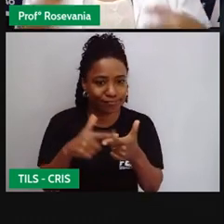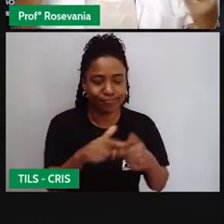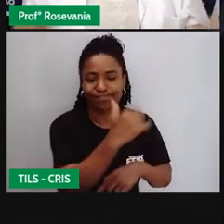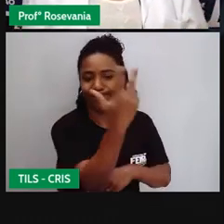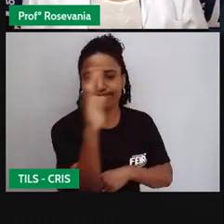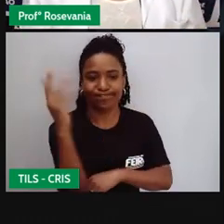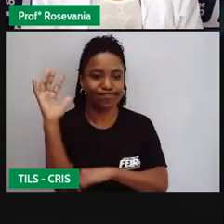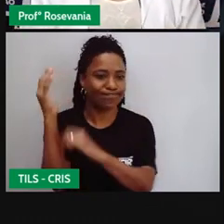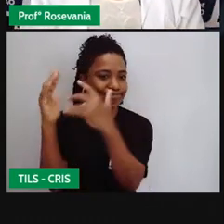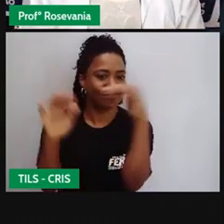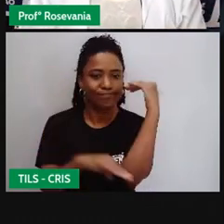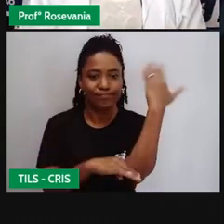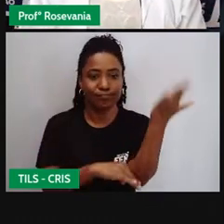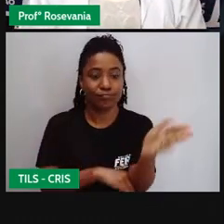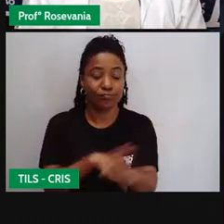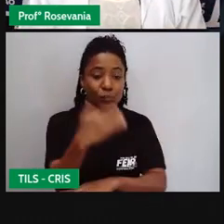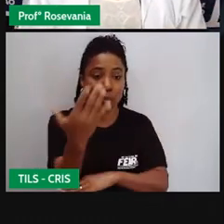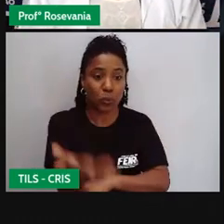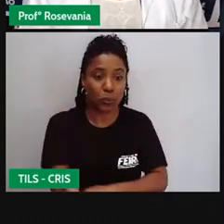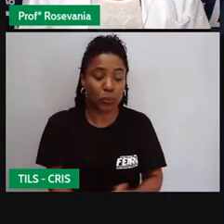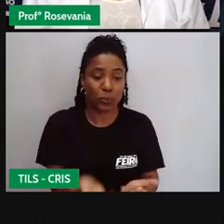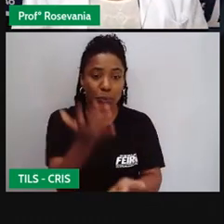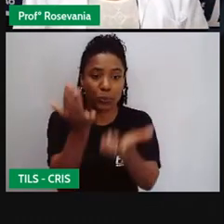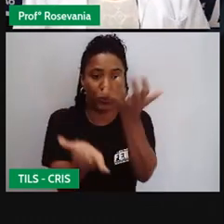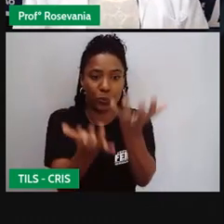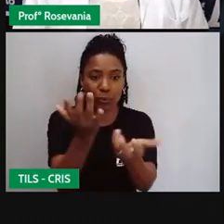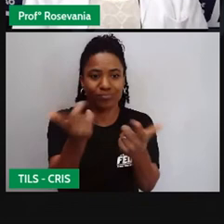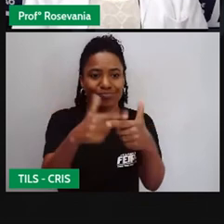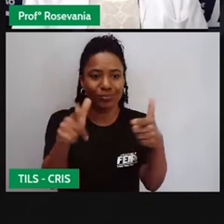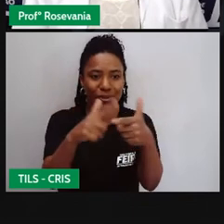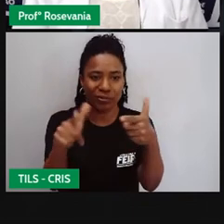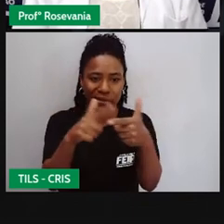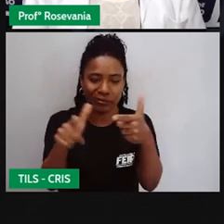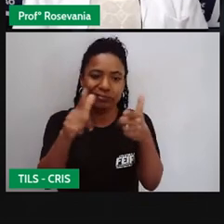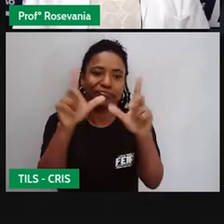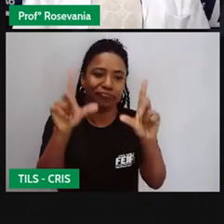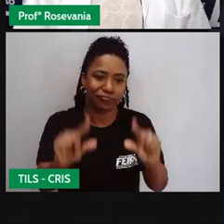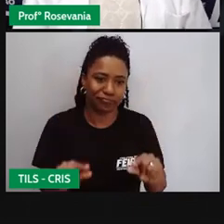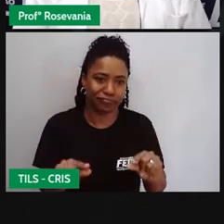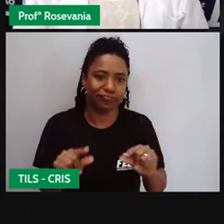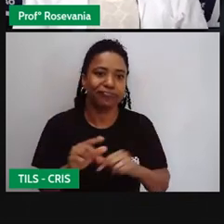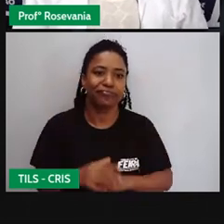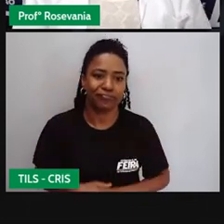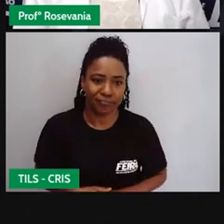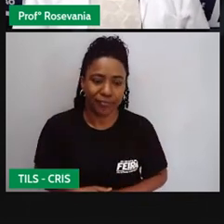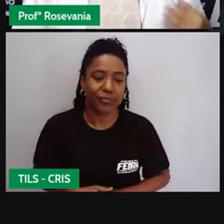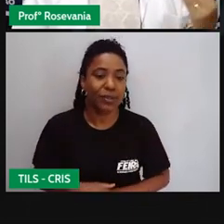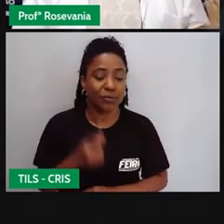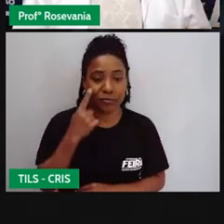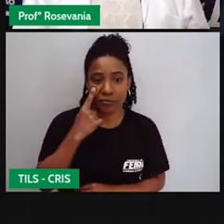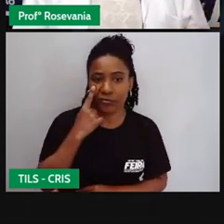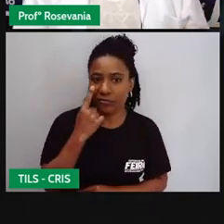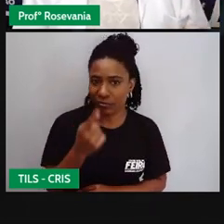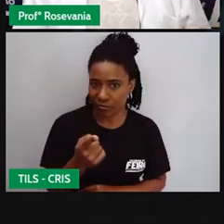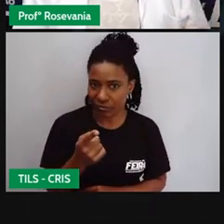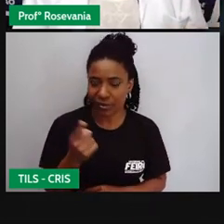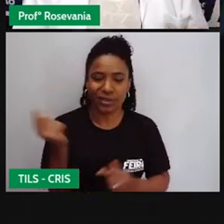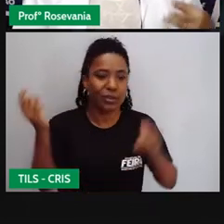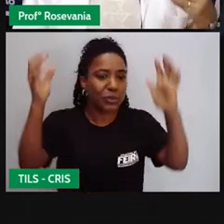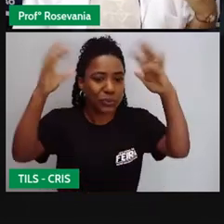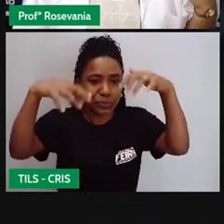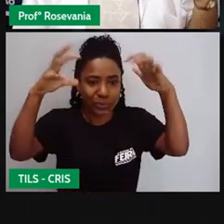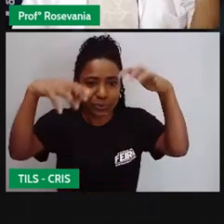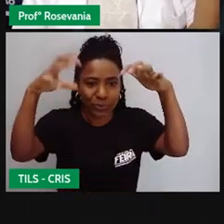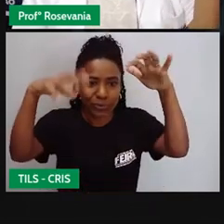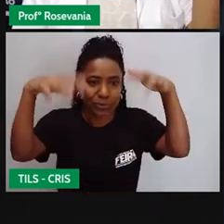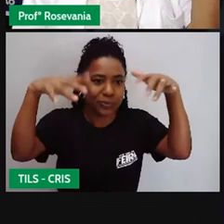queimando, continua tendo esses problemas ambientais, e aí a gente percebe situações como a gente está vivendo agora, de falta de chuva,